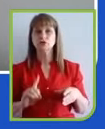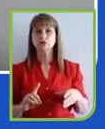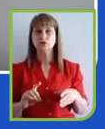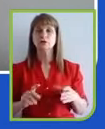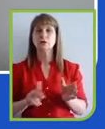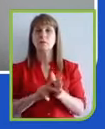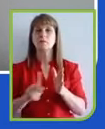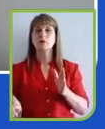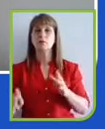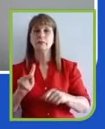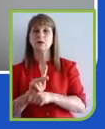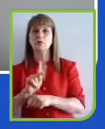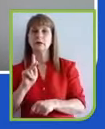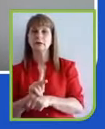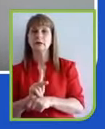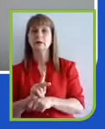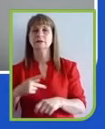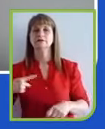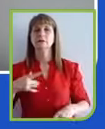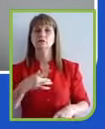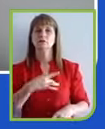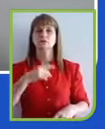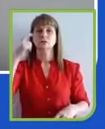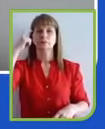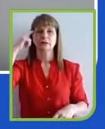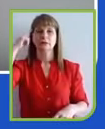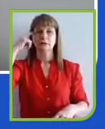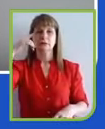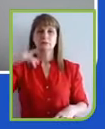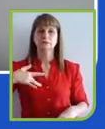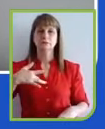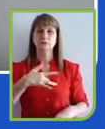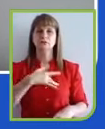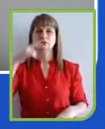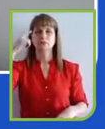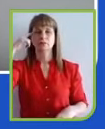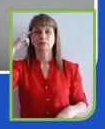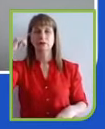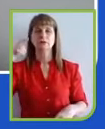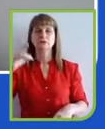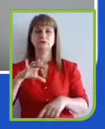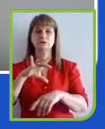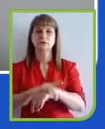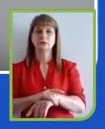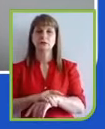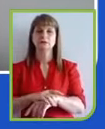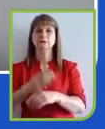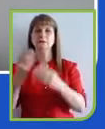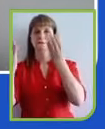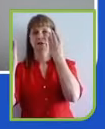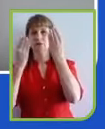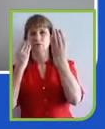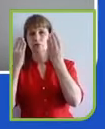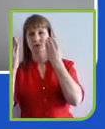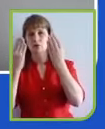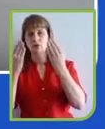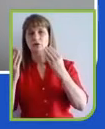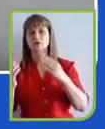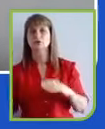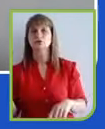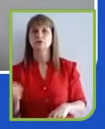potencializaram ainda mais. Estamos falando bastante sobre segurança psicológica, novos valores do tipo escutativa,